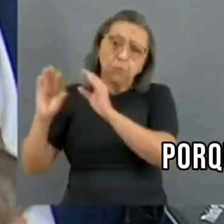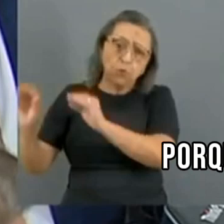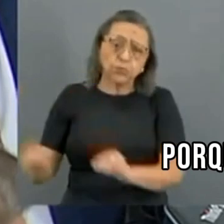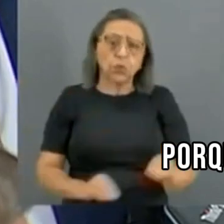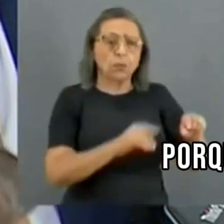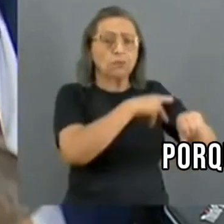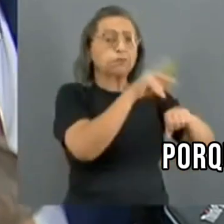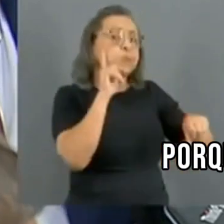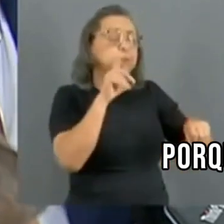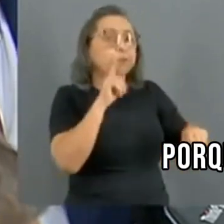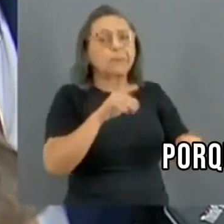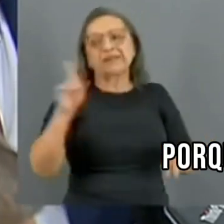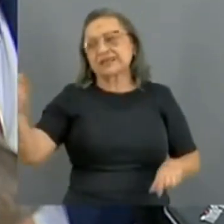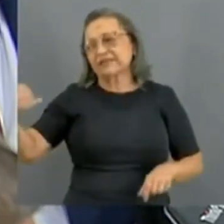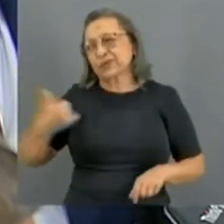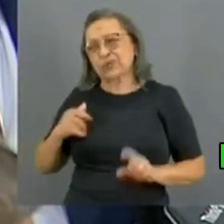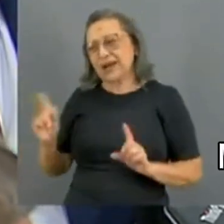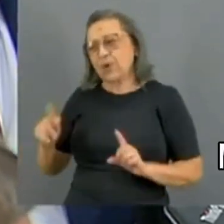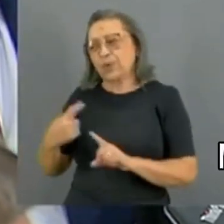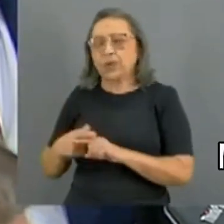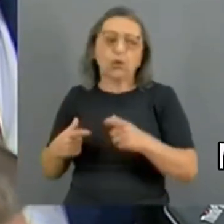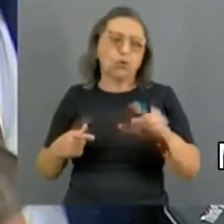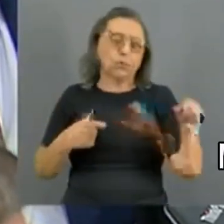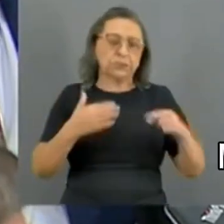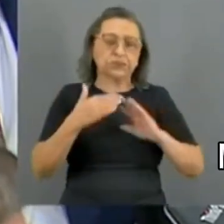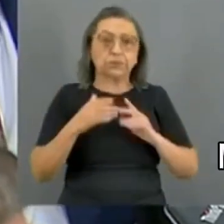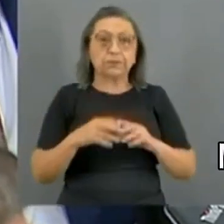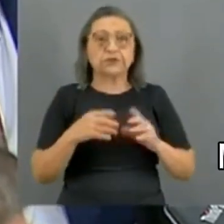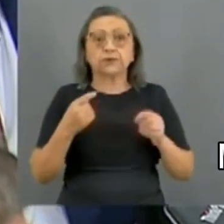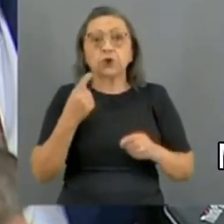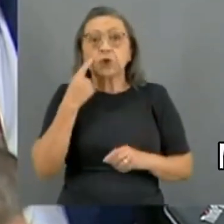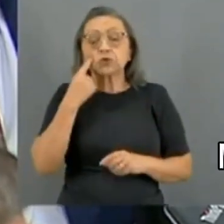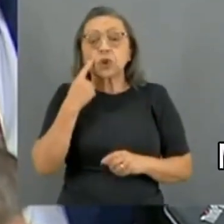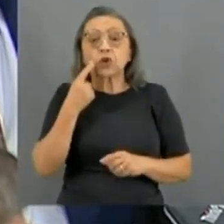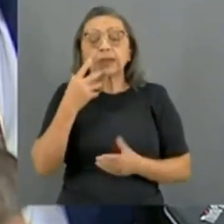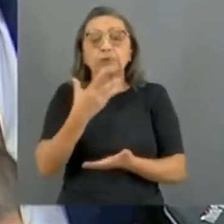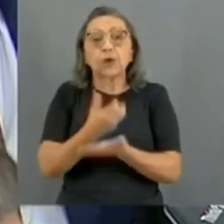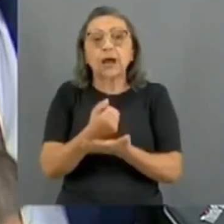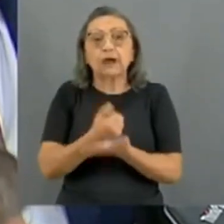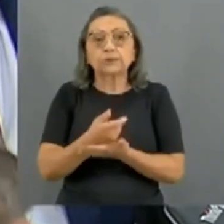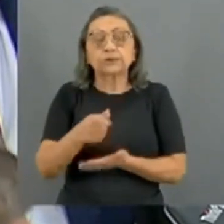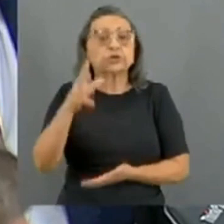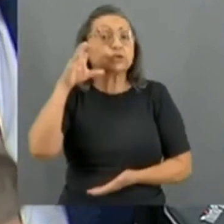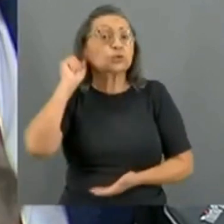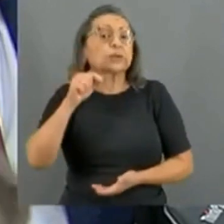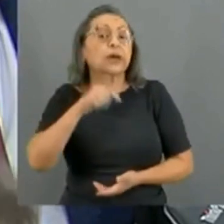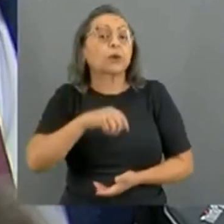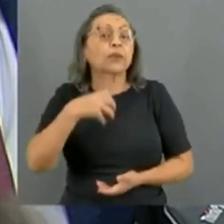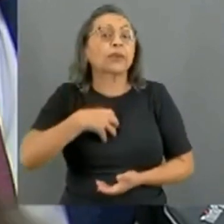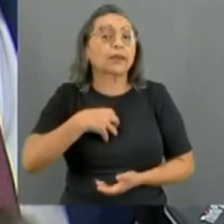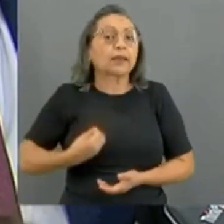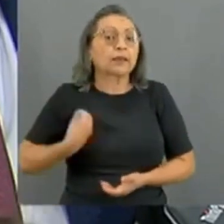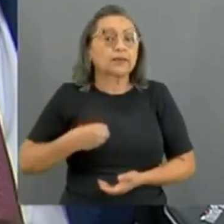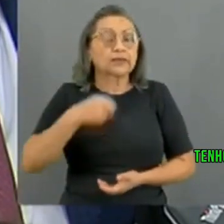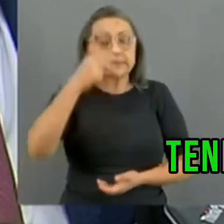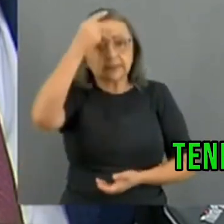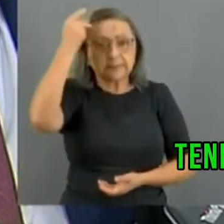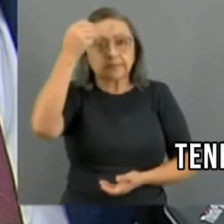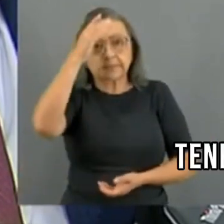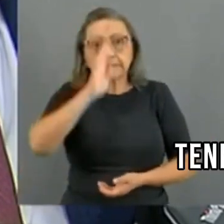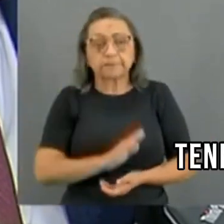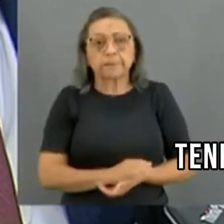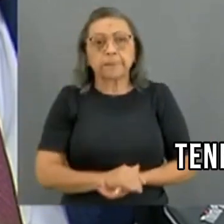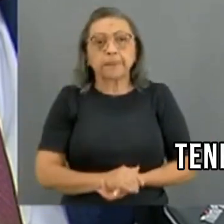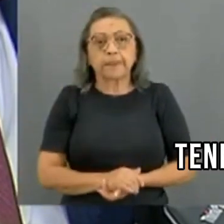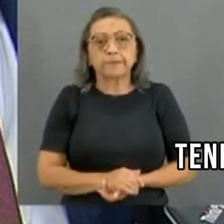porque tem outros senadores que pediram também para mostrar, mas eu vou colocar o áudio aqui para a senhora escutar a situação desse brasileiro, tá? Eu